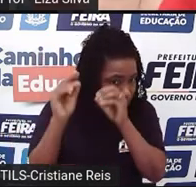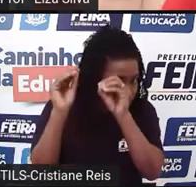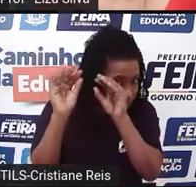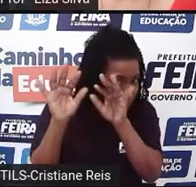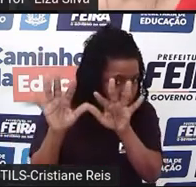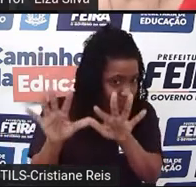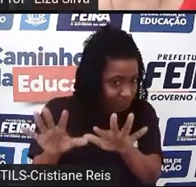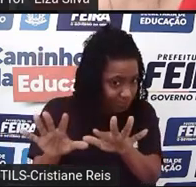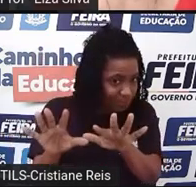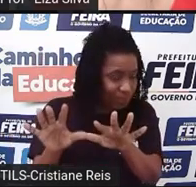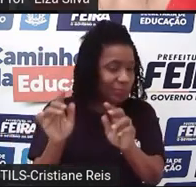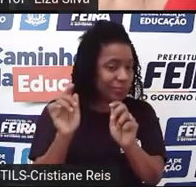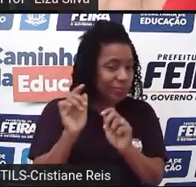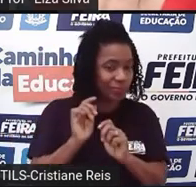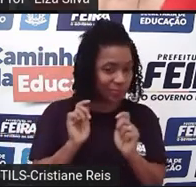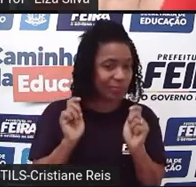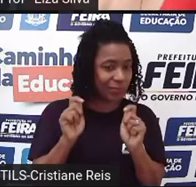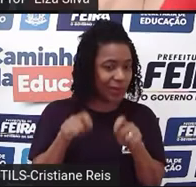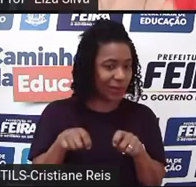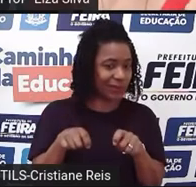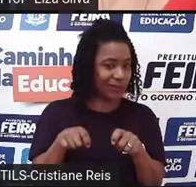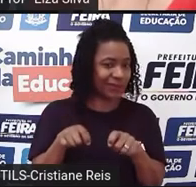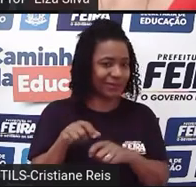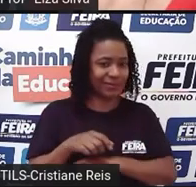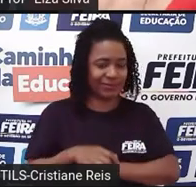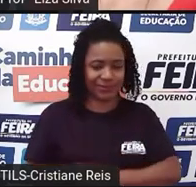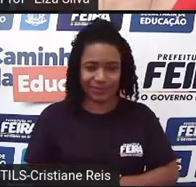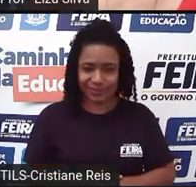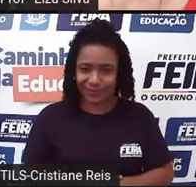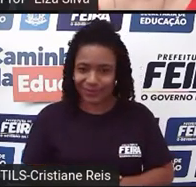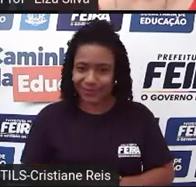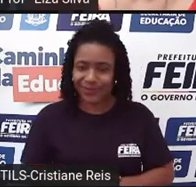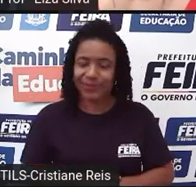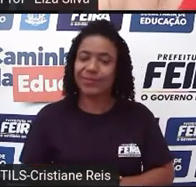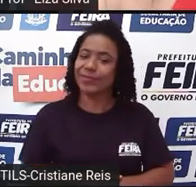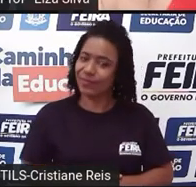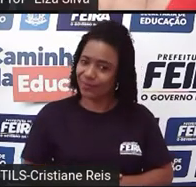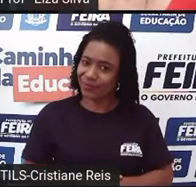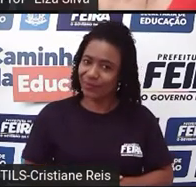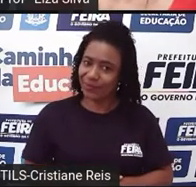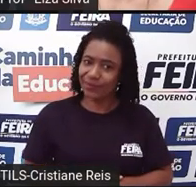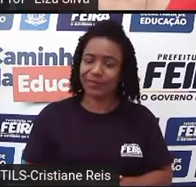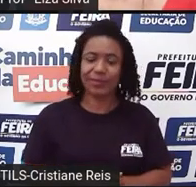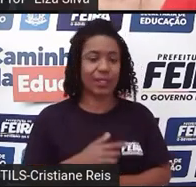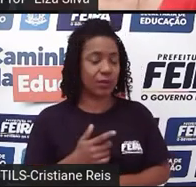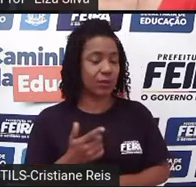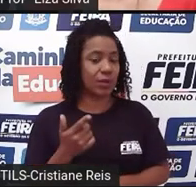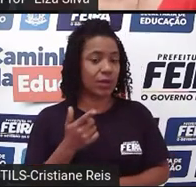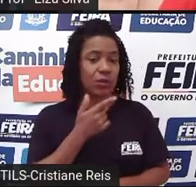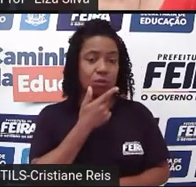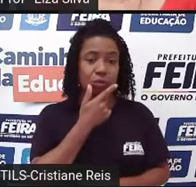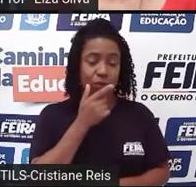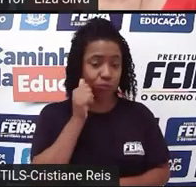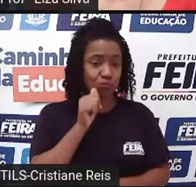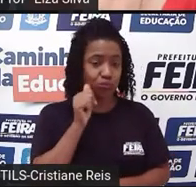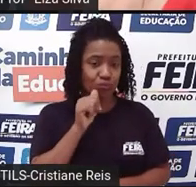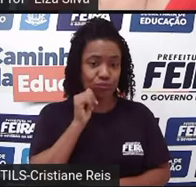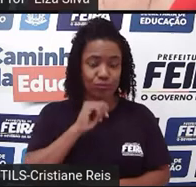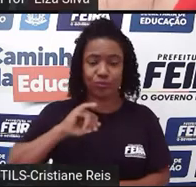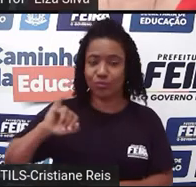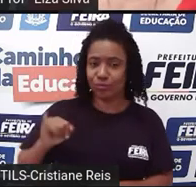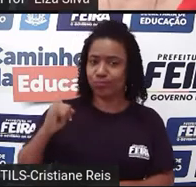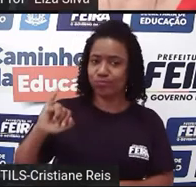casamento. So, agora o primo de Julieta, o Tibalt, que é um outro personagem do conto,